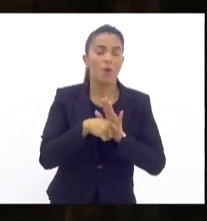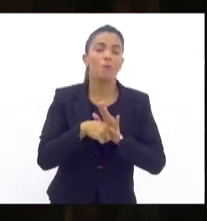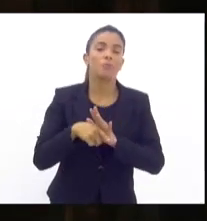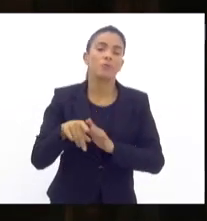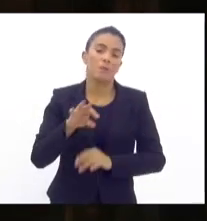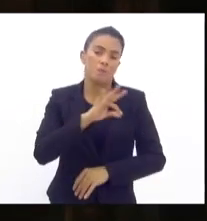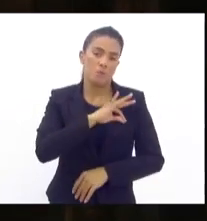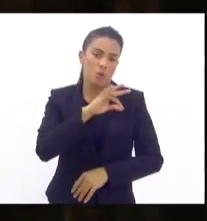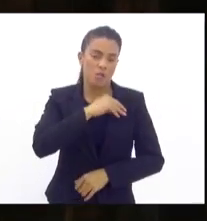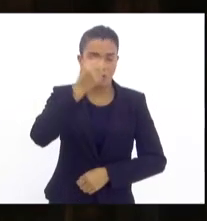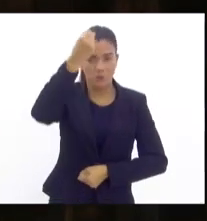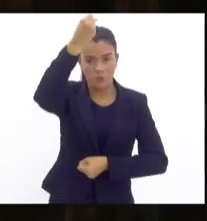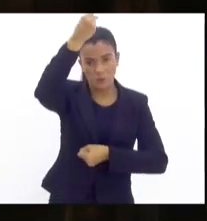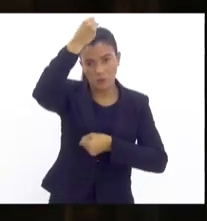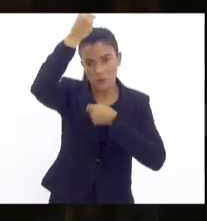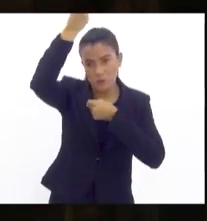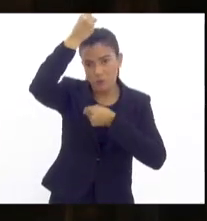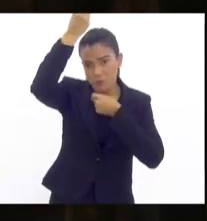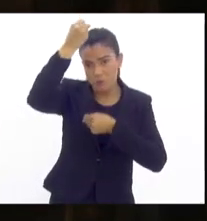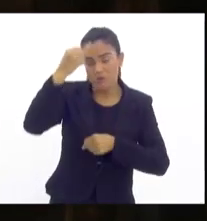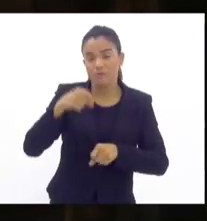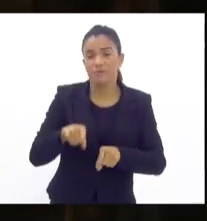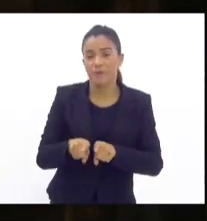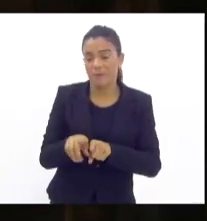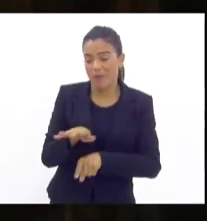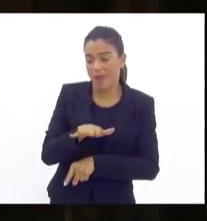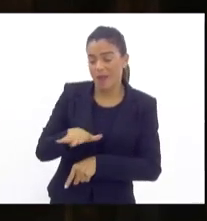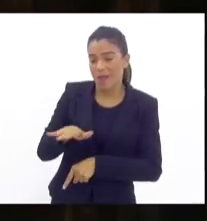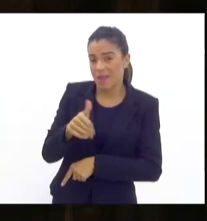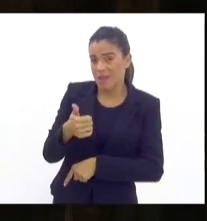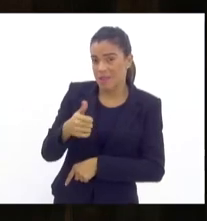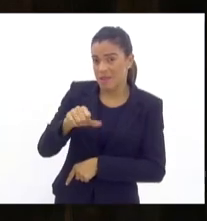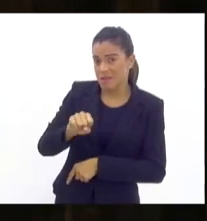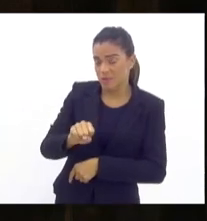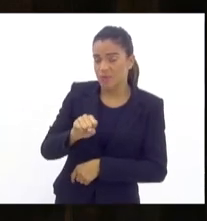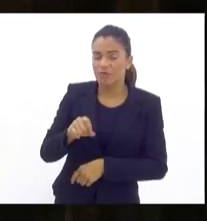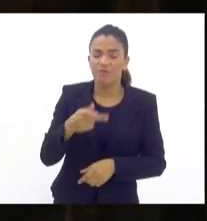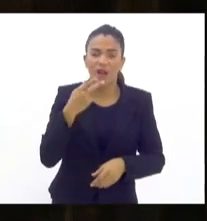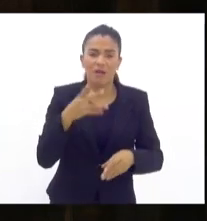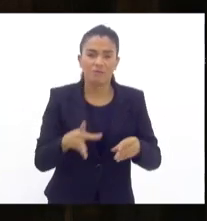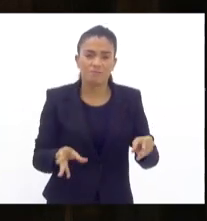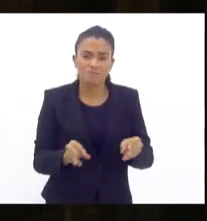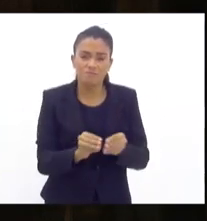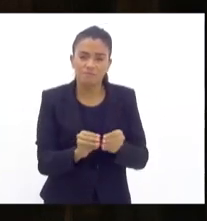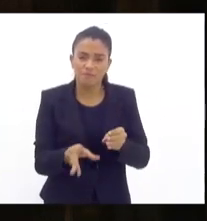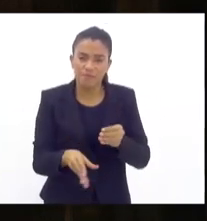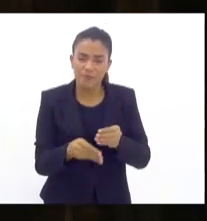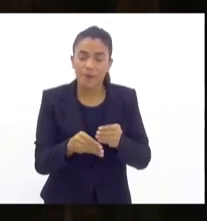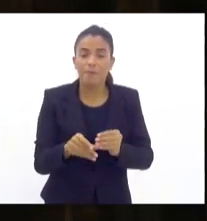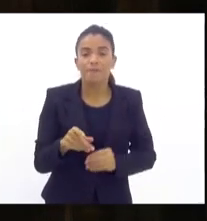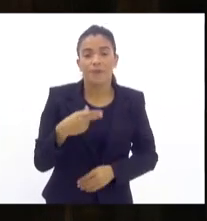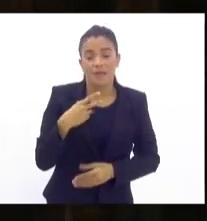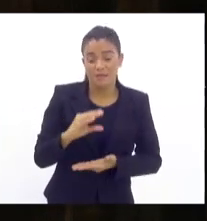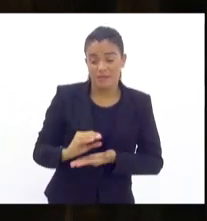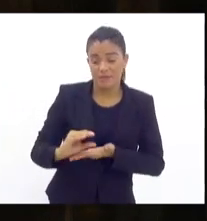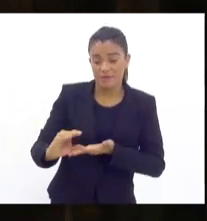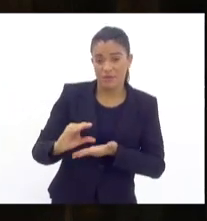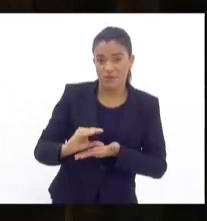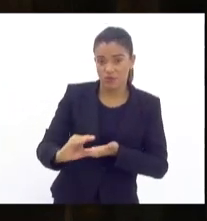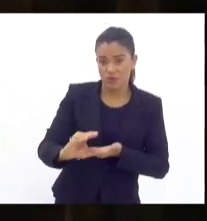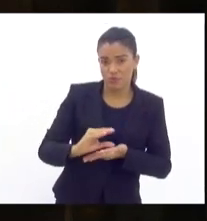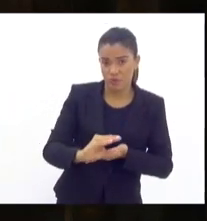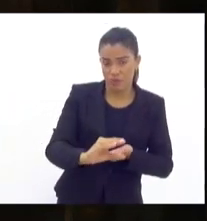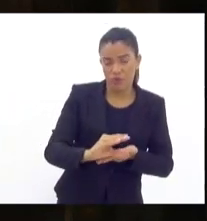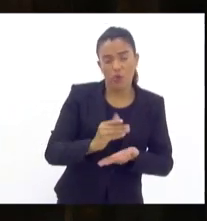muito a área da ISP-18. Falar também um pouquinho da redução dos números, então, esse investimento já veio ali no